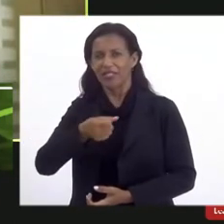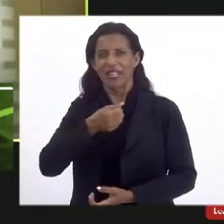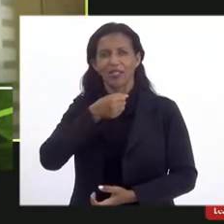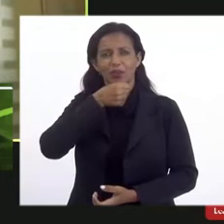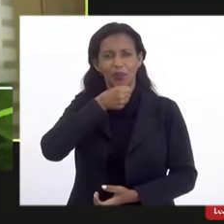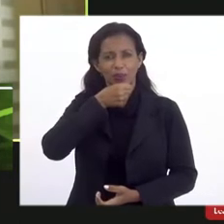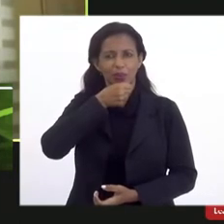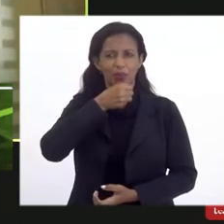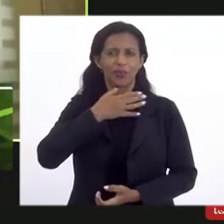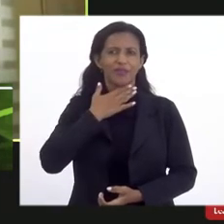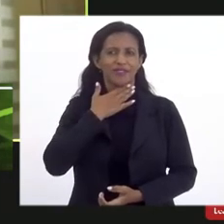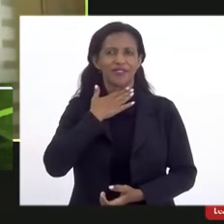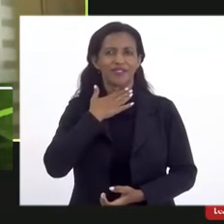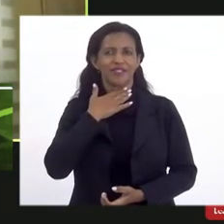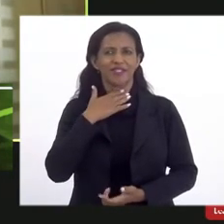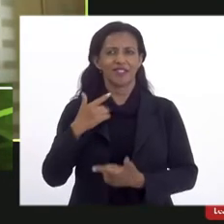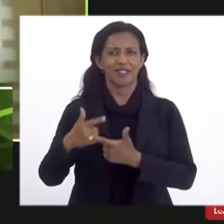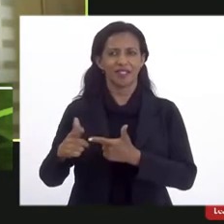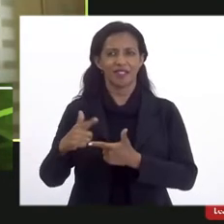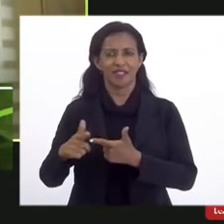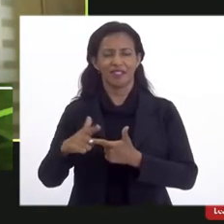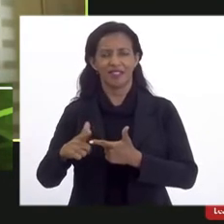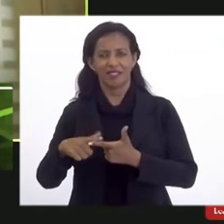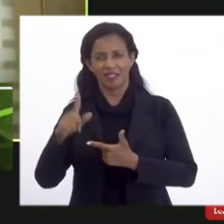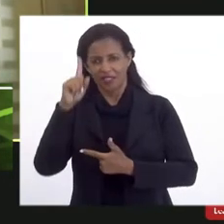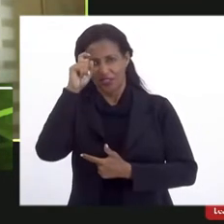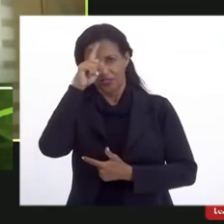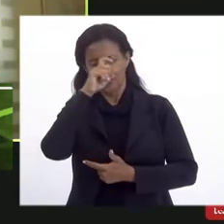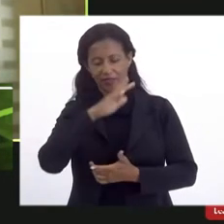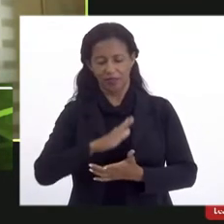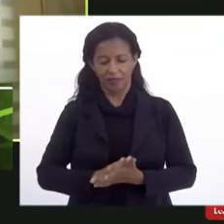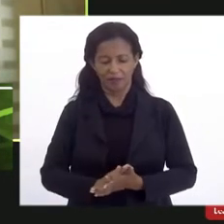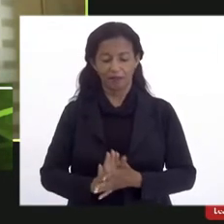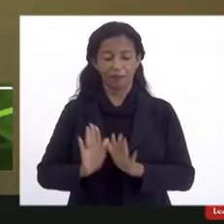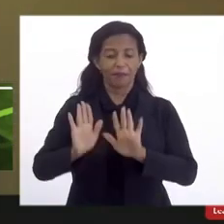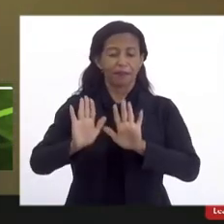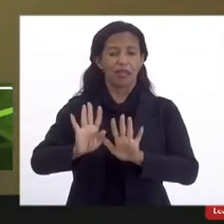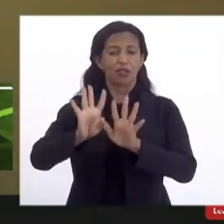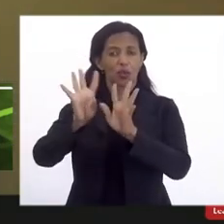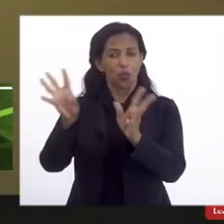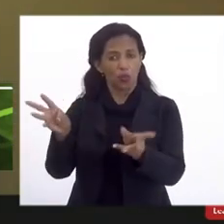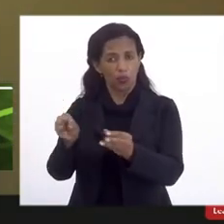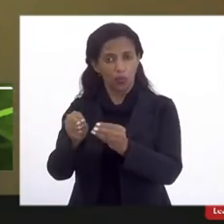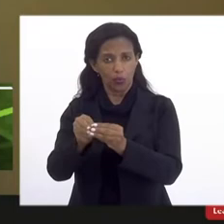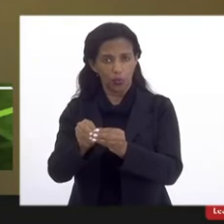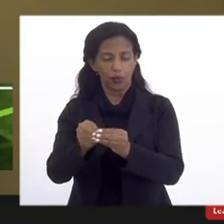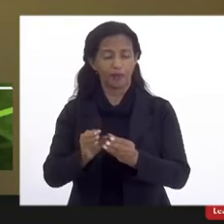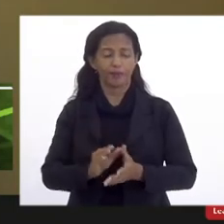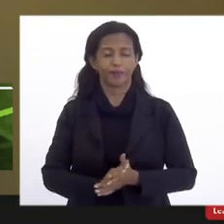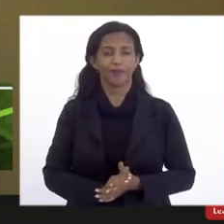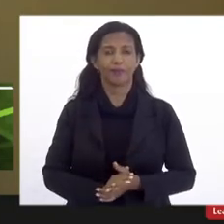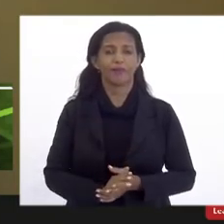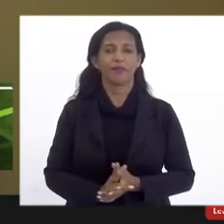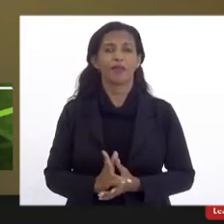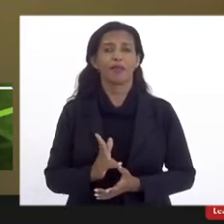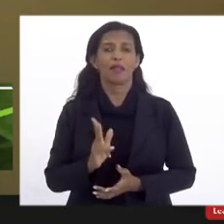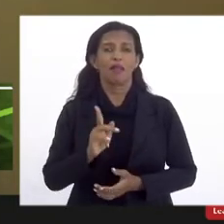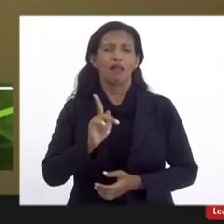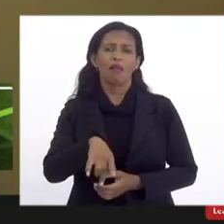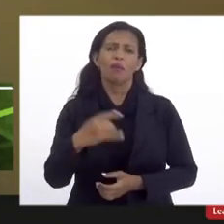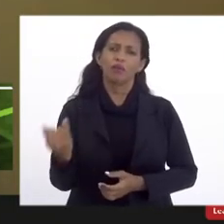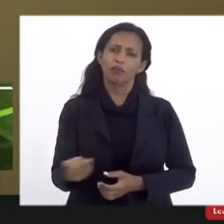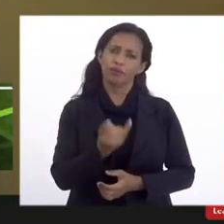então ficou meio difícil realmente. O que nós queremos concluir é dizendo que é muito